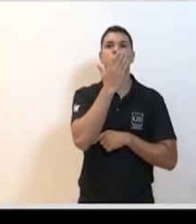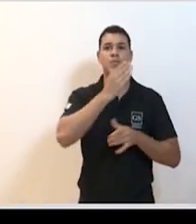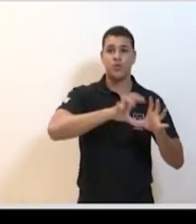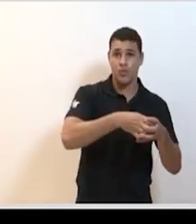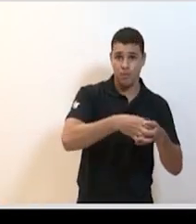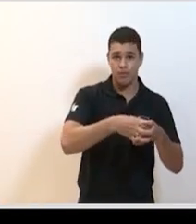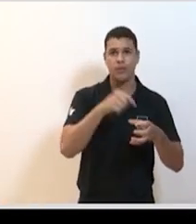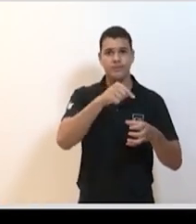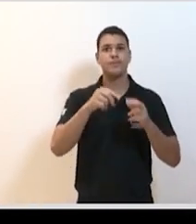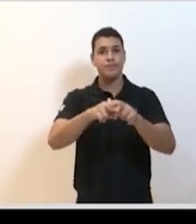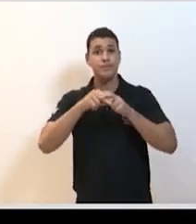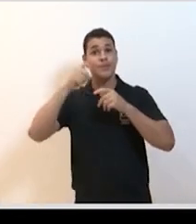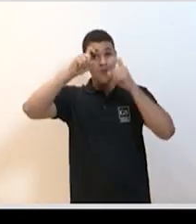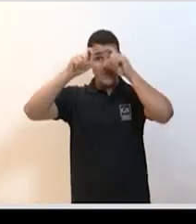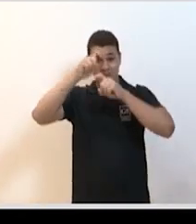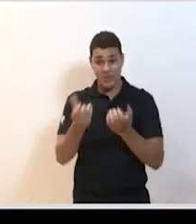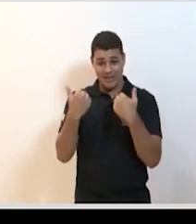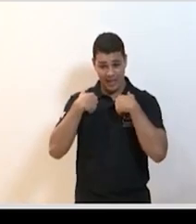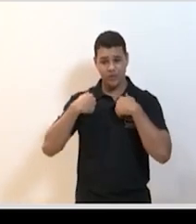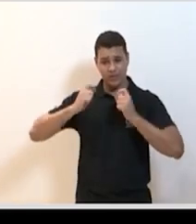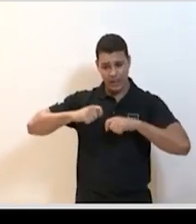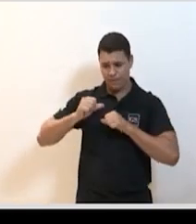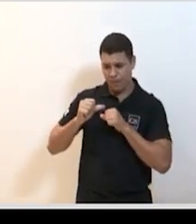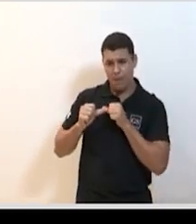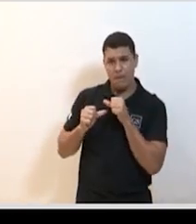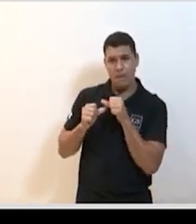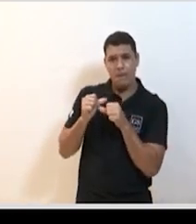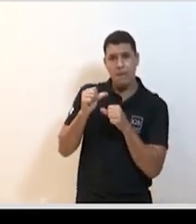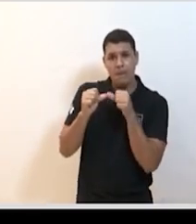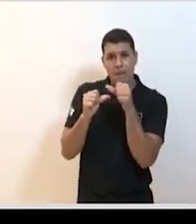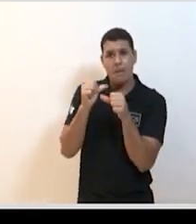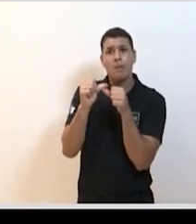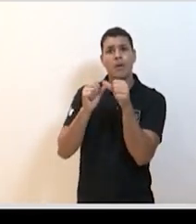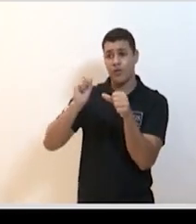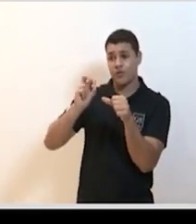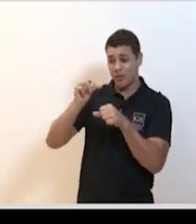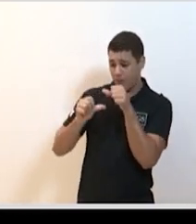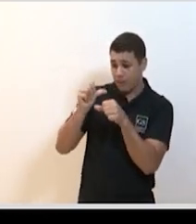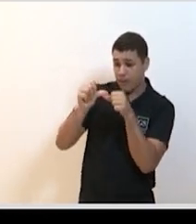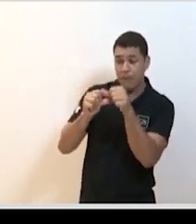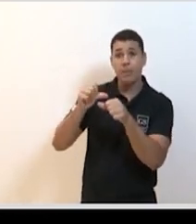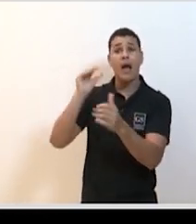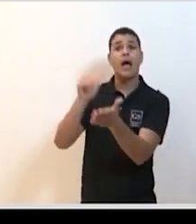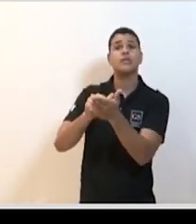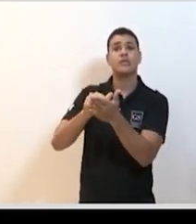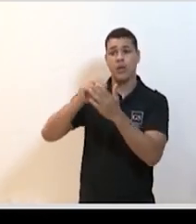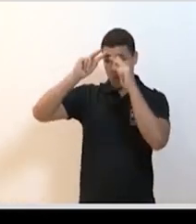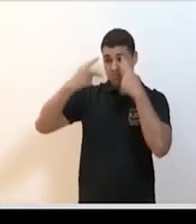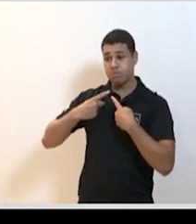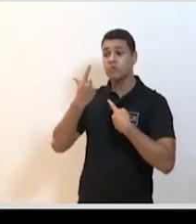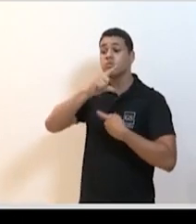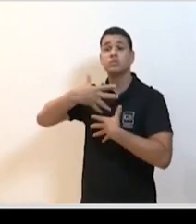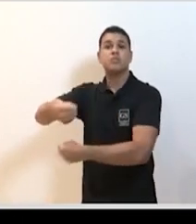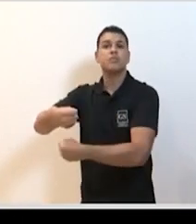ele possa causar as mutações, ele possa sofrer as mutações para infectar seres humanos, mas de uma forma geral se comportou dessa forma. A gente ainda não tem